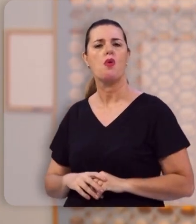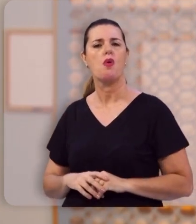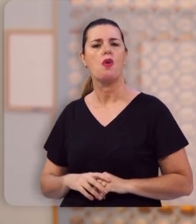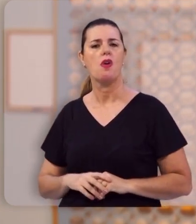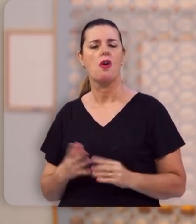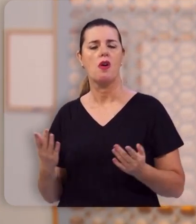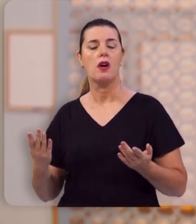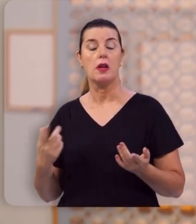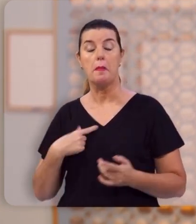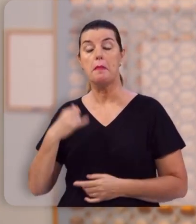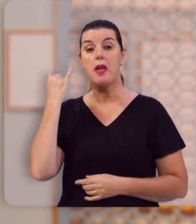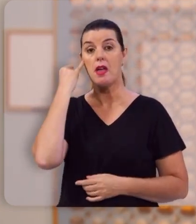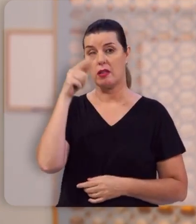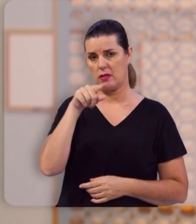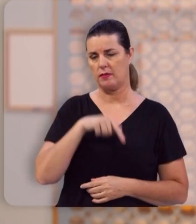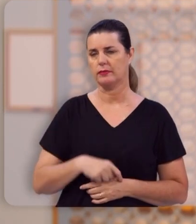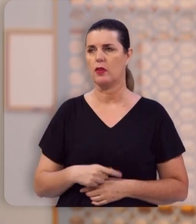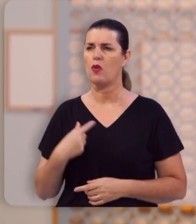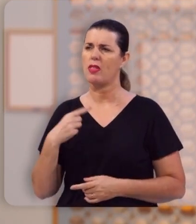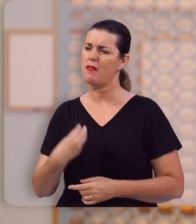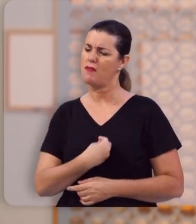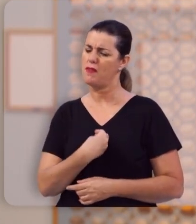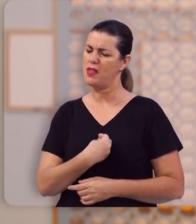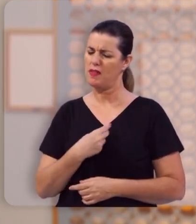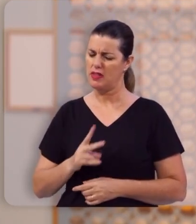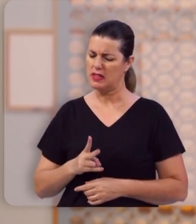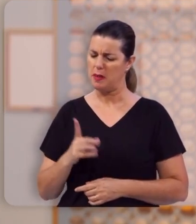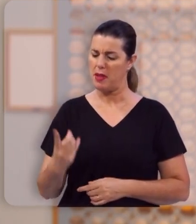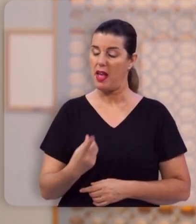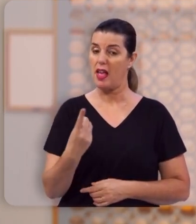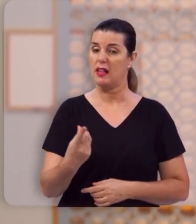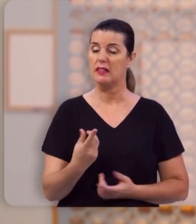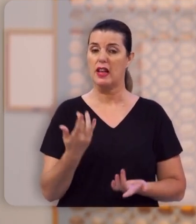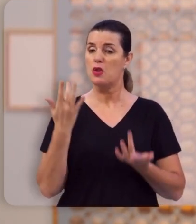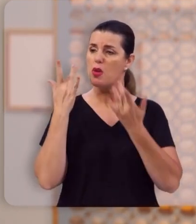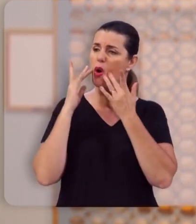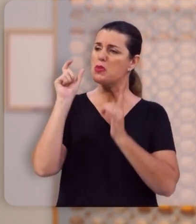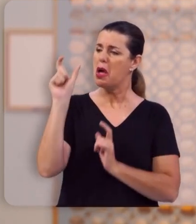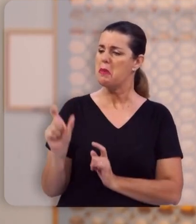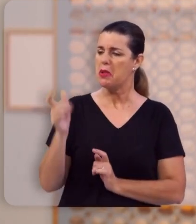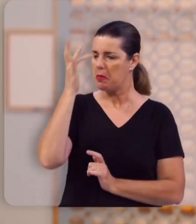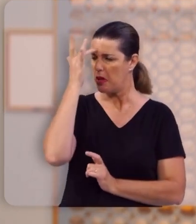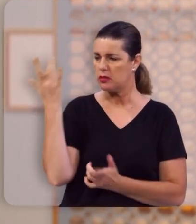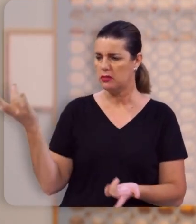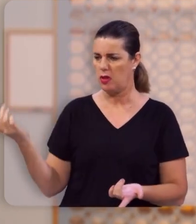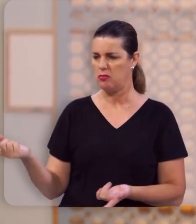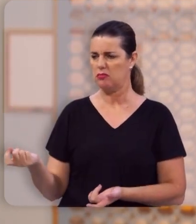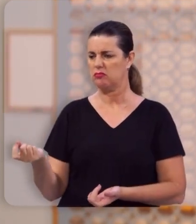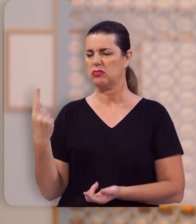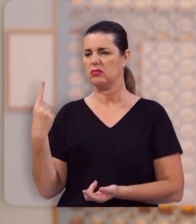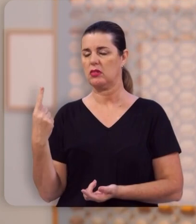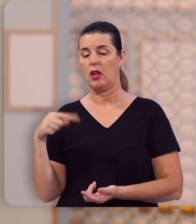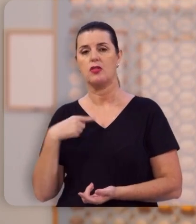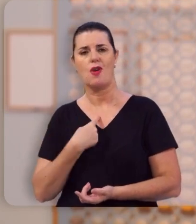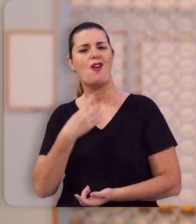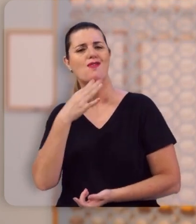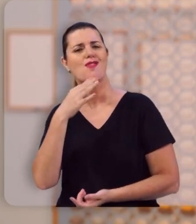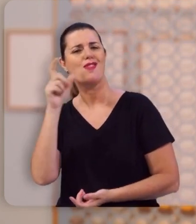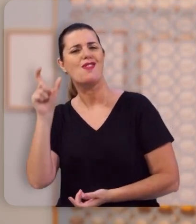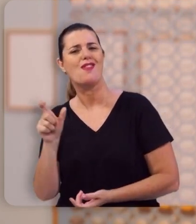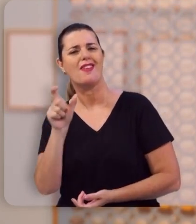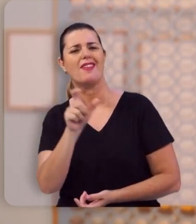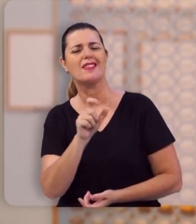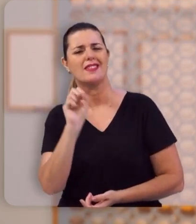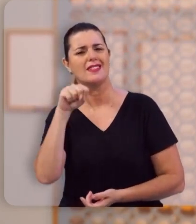Imagine você convivendo com alguém por toda a eternidade sem saber quem é essa pessoa. Sim, nós vamos nos conhecer.